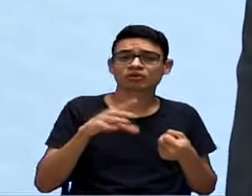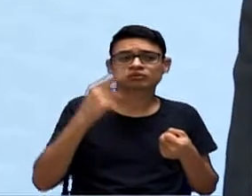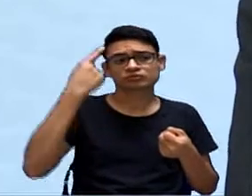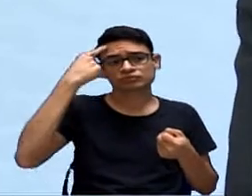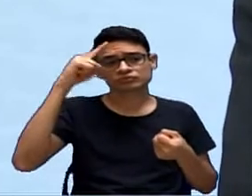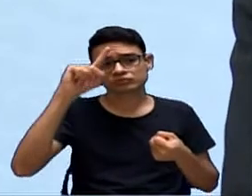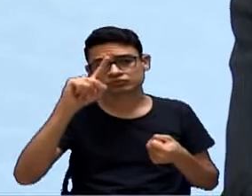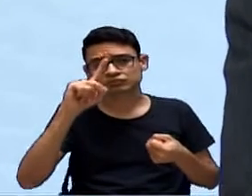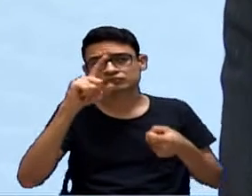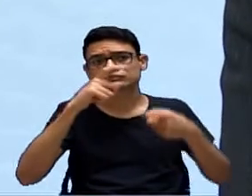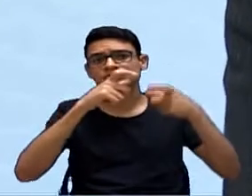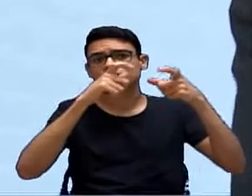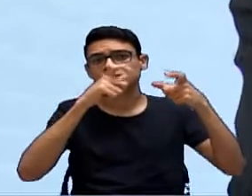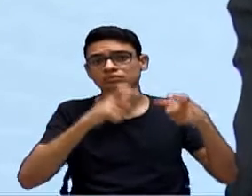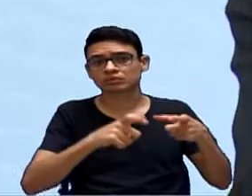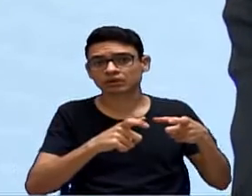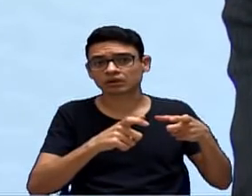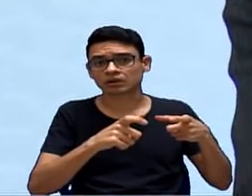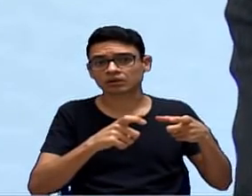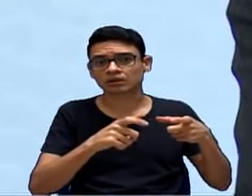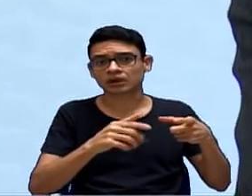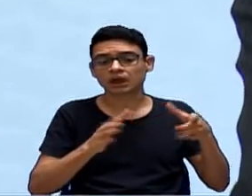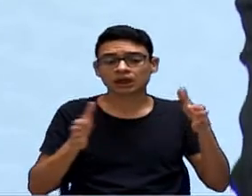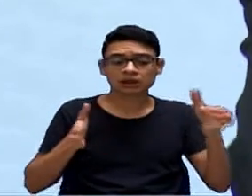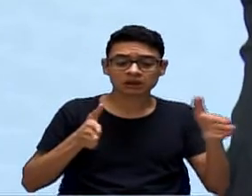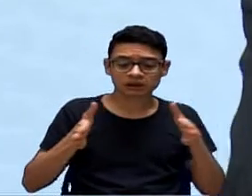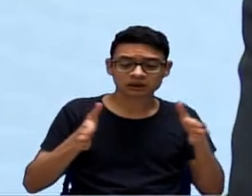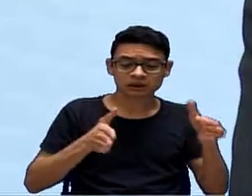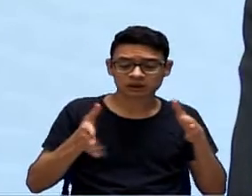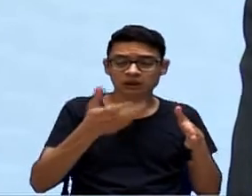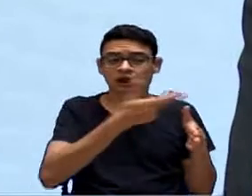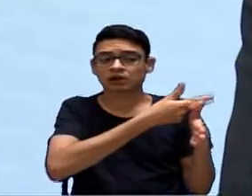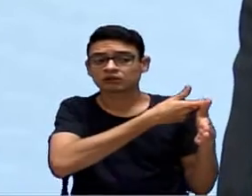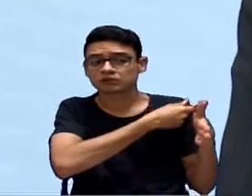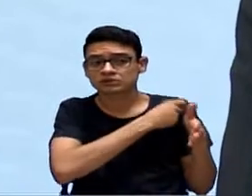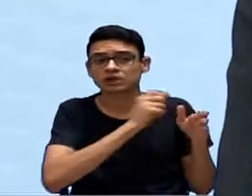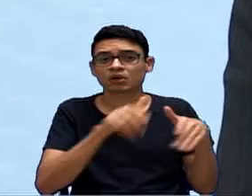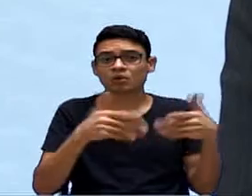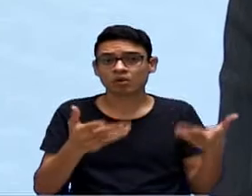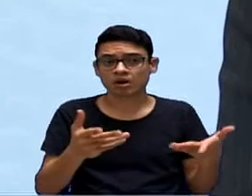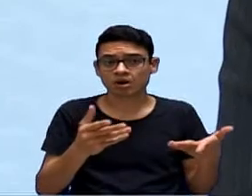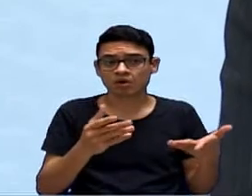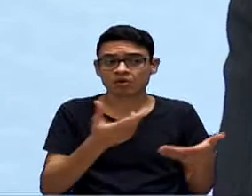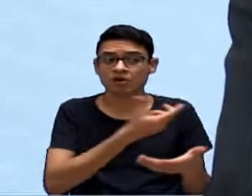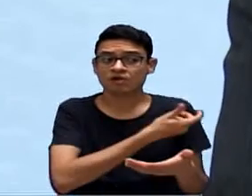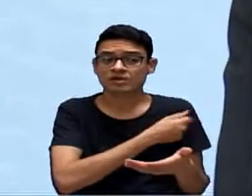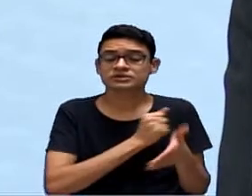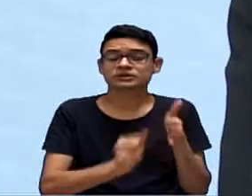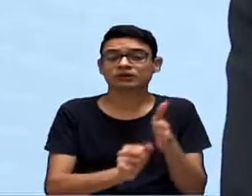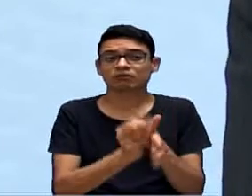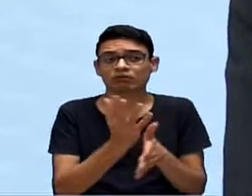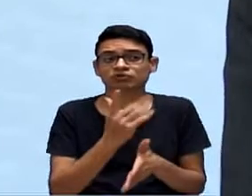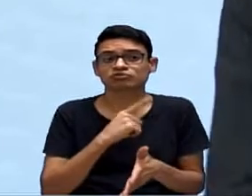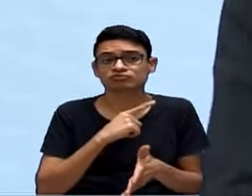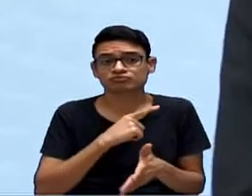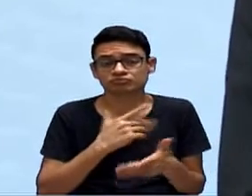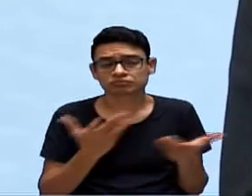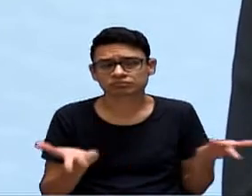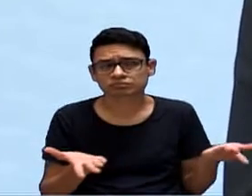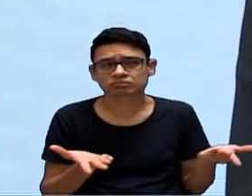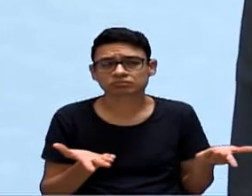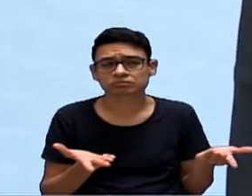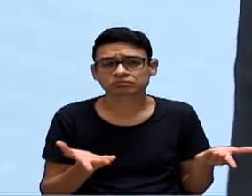de aplicação, em que fase está a vacinação, quantas doses estão disponíveis na cidade. Então,